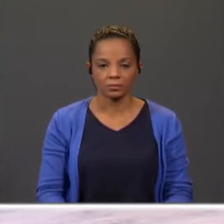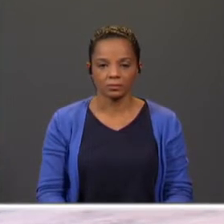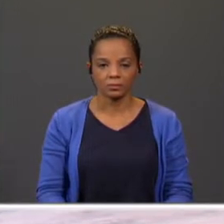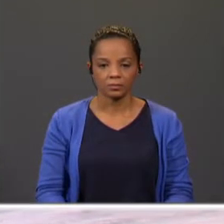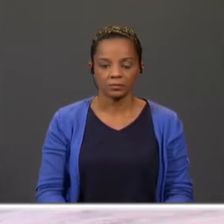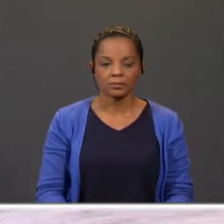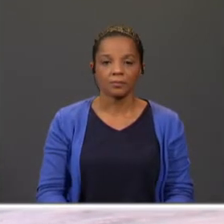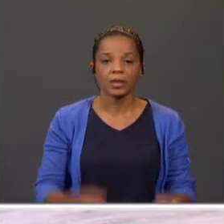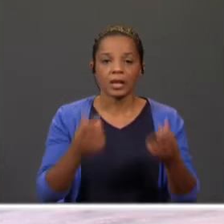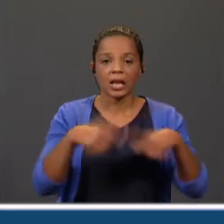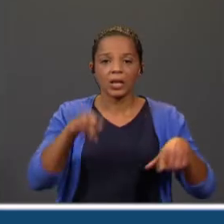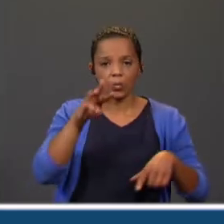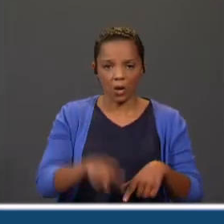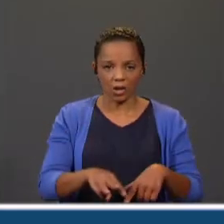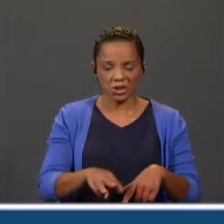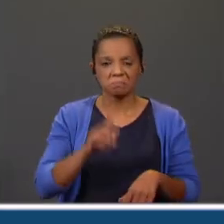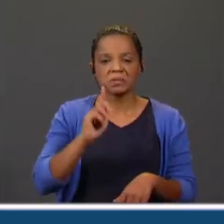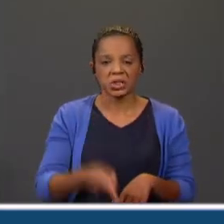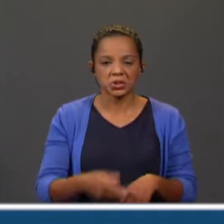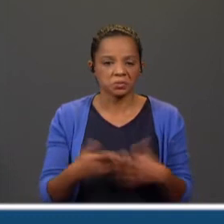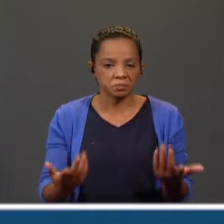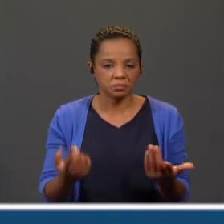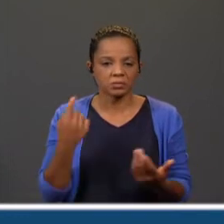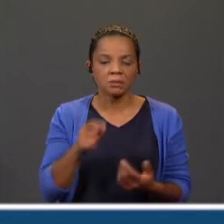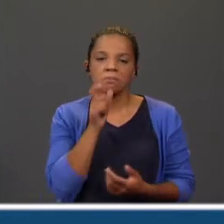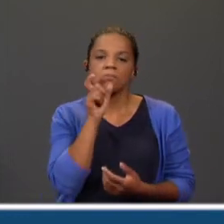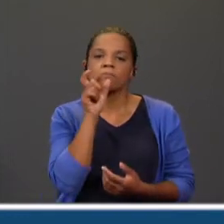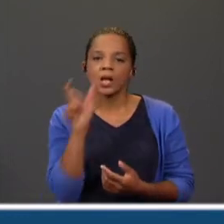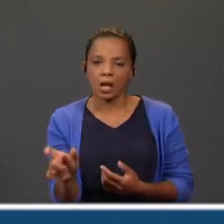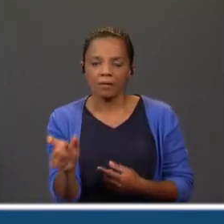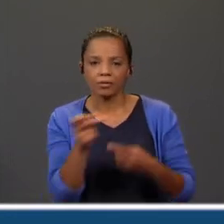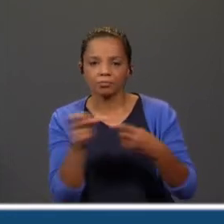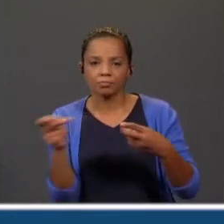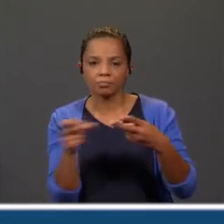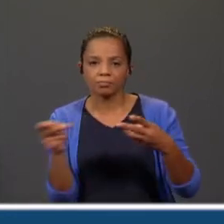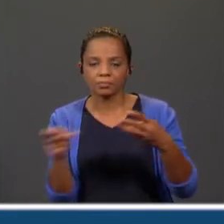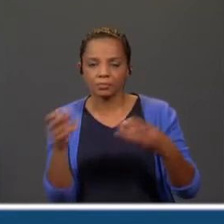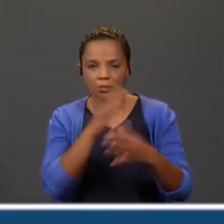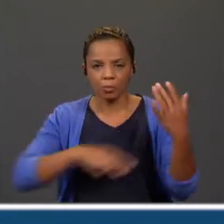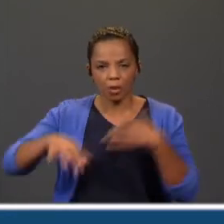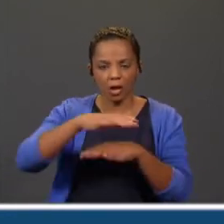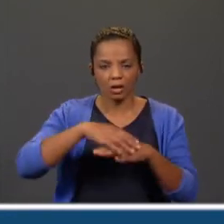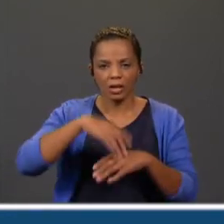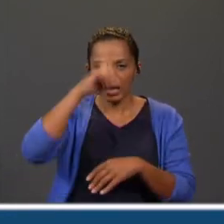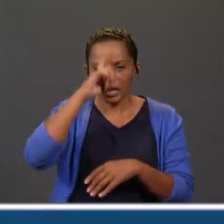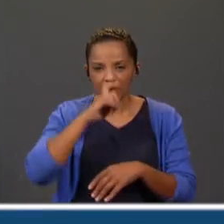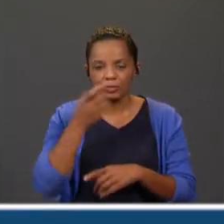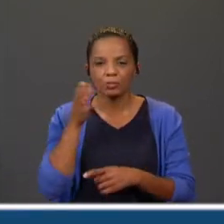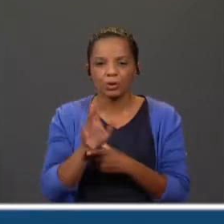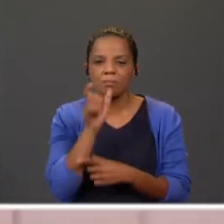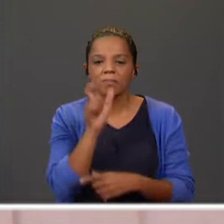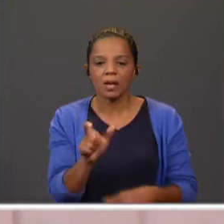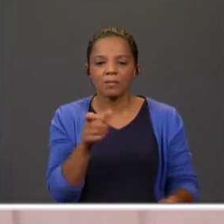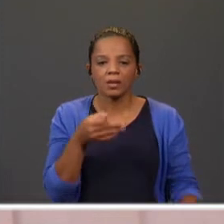A linguagem utilizada apresenta palavras e expressões populares. Recordam-se do Pocarinho, por exemplo.